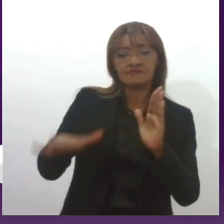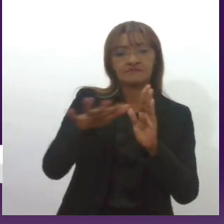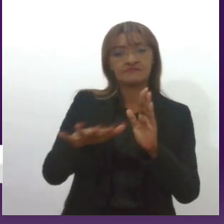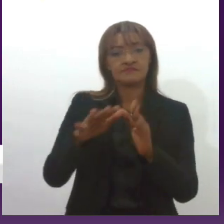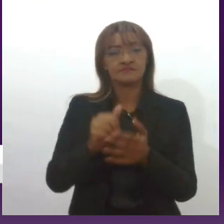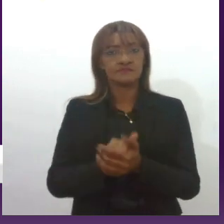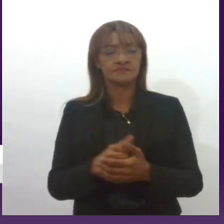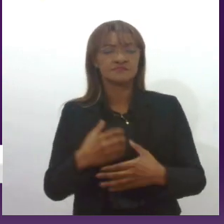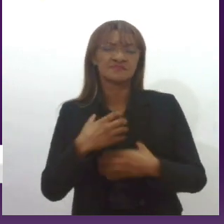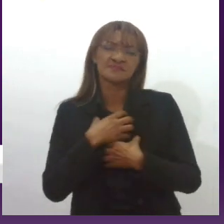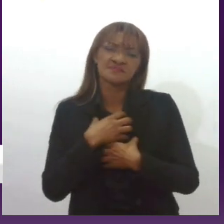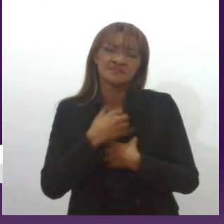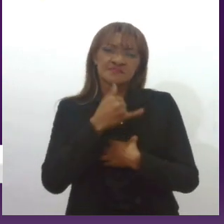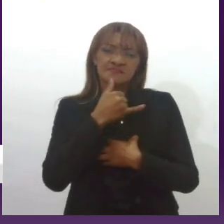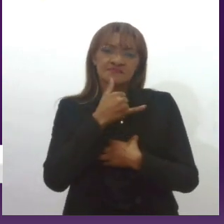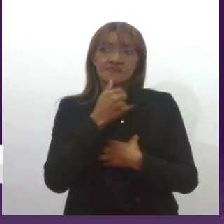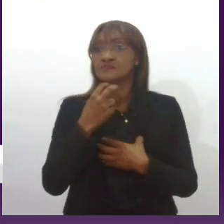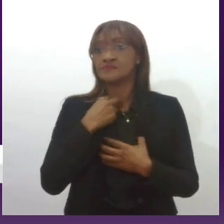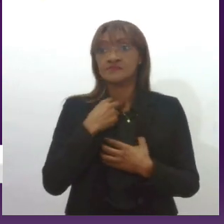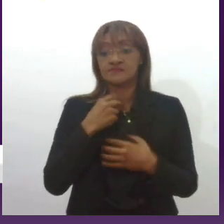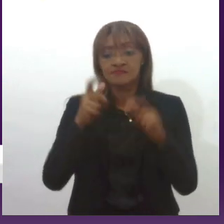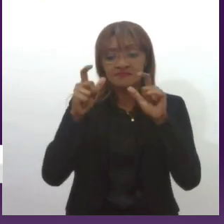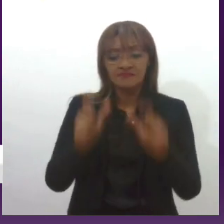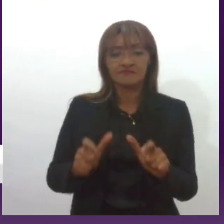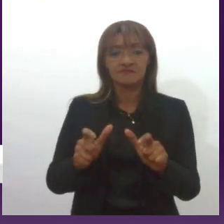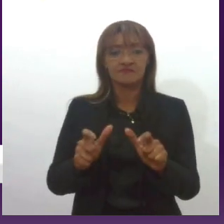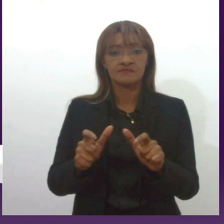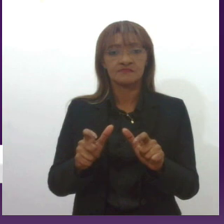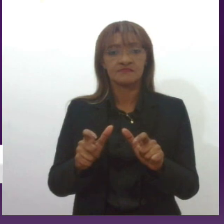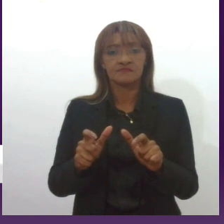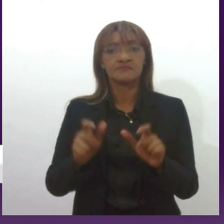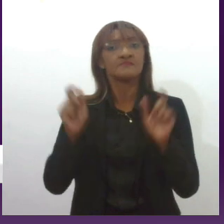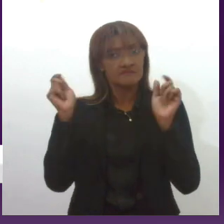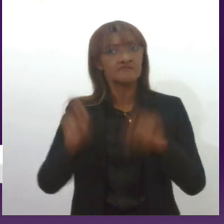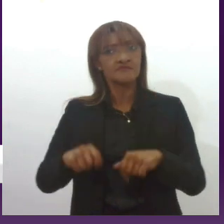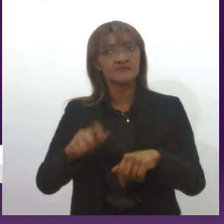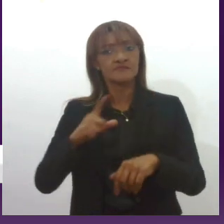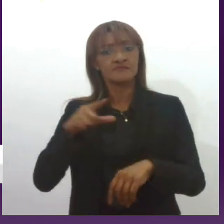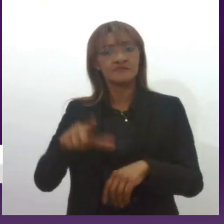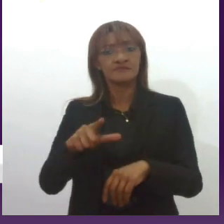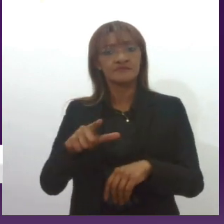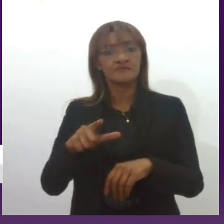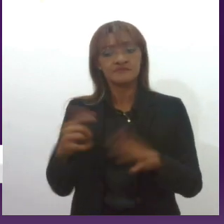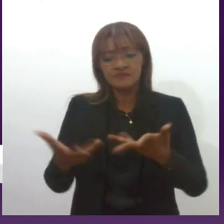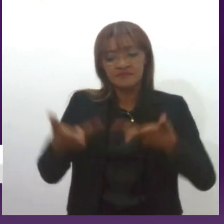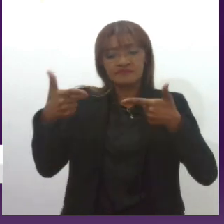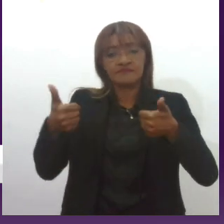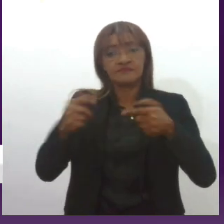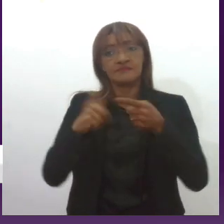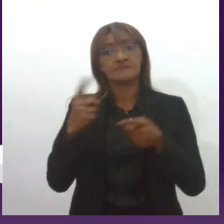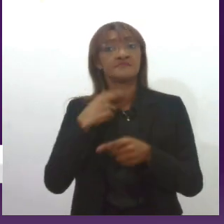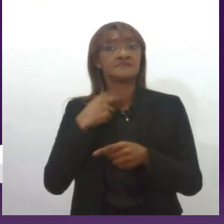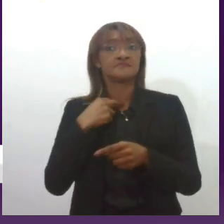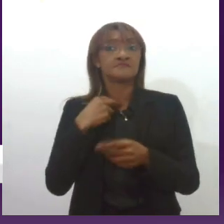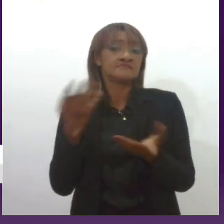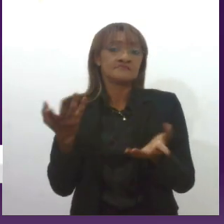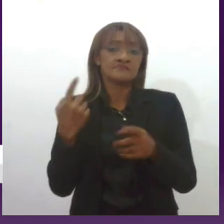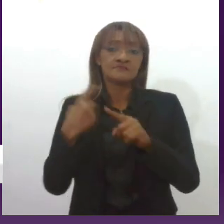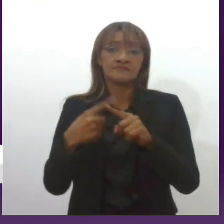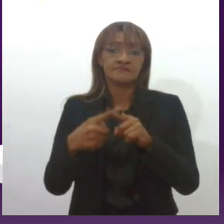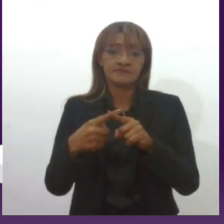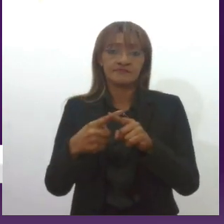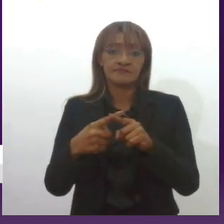estar lotada no local, que realmente eu tinha aptidão técnica para estar, mas não estaria mais, porque os nossos,